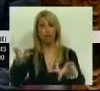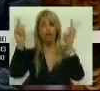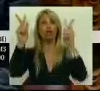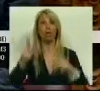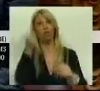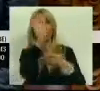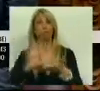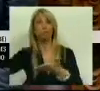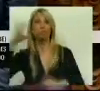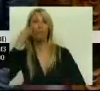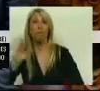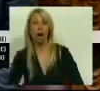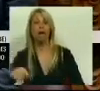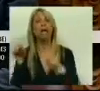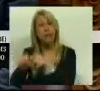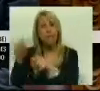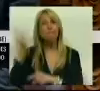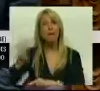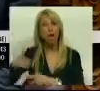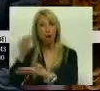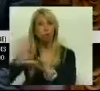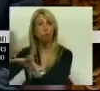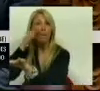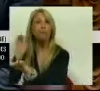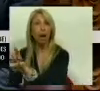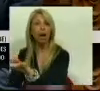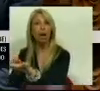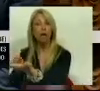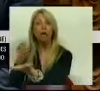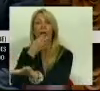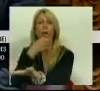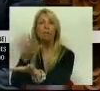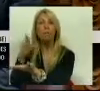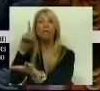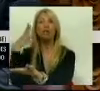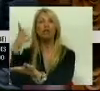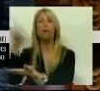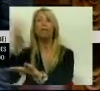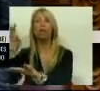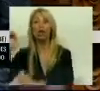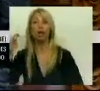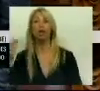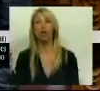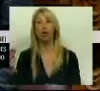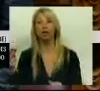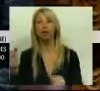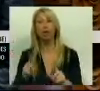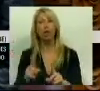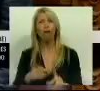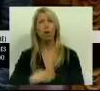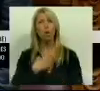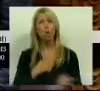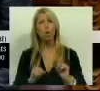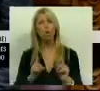recapitalização da banca e desses milhões injetados na banca, estamos a falar de cerca de 6 mil milhões de euros, não se fez sentir